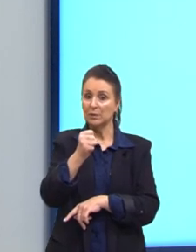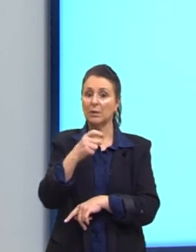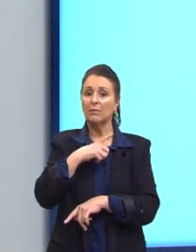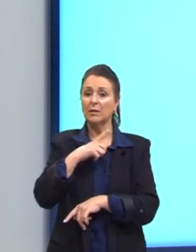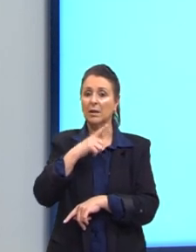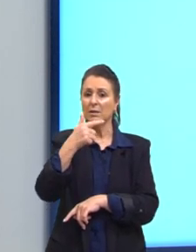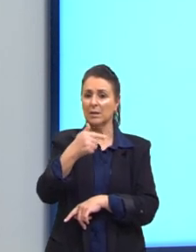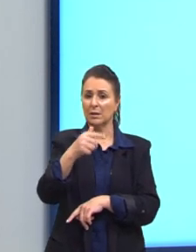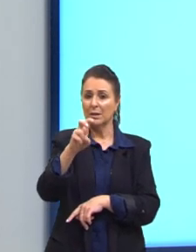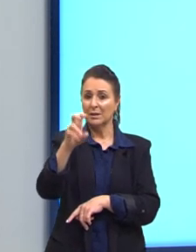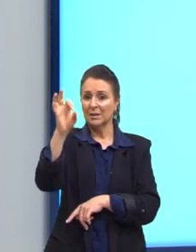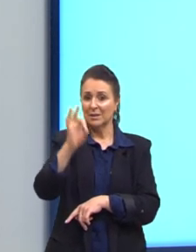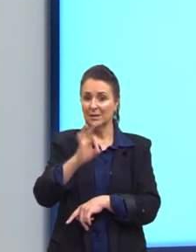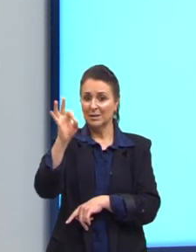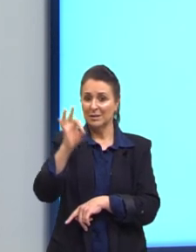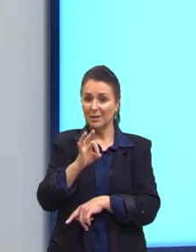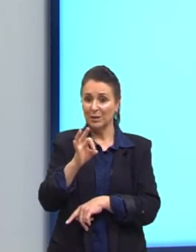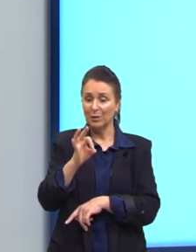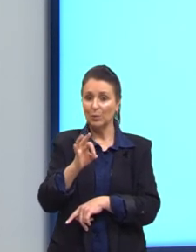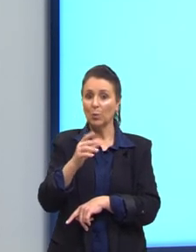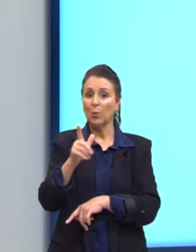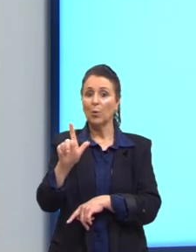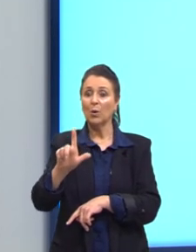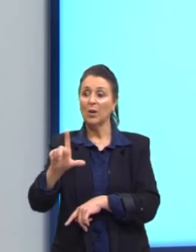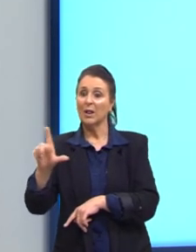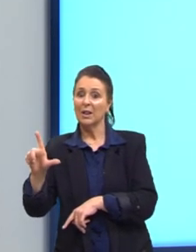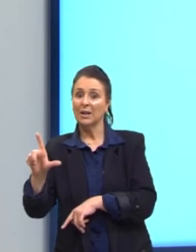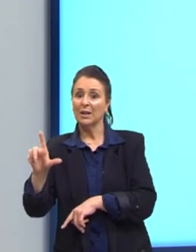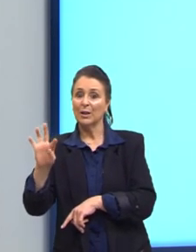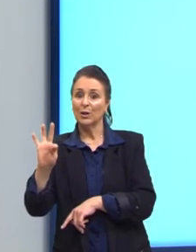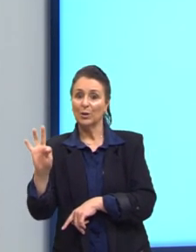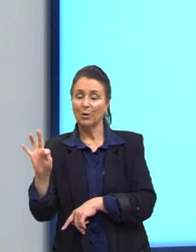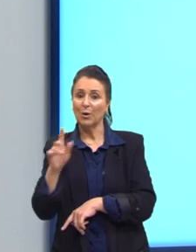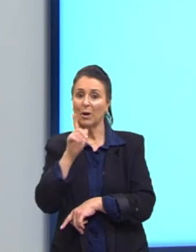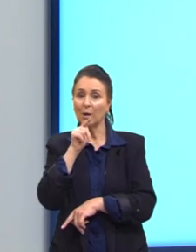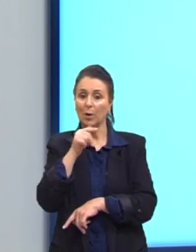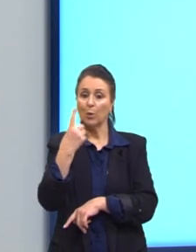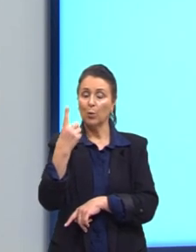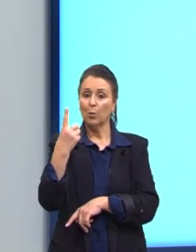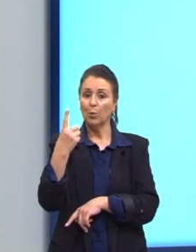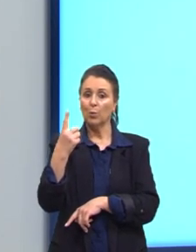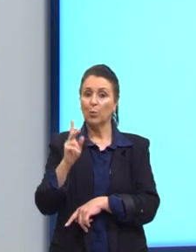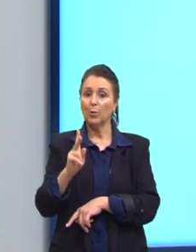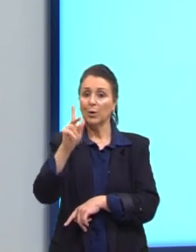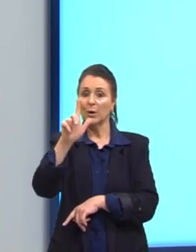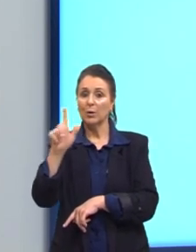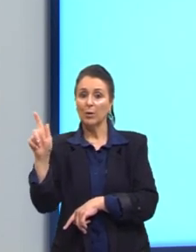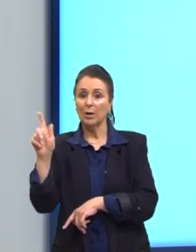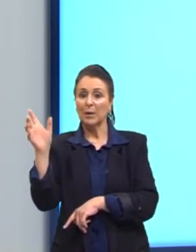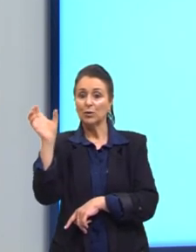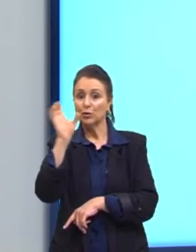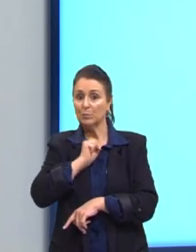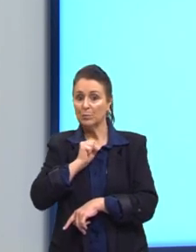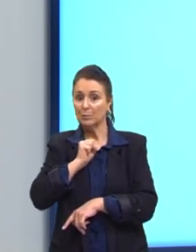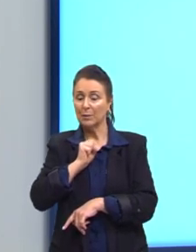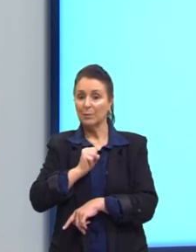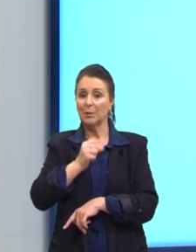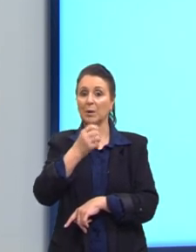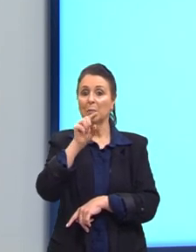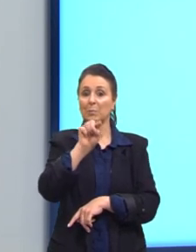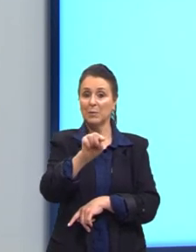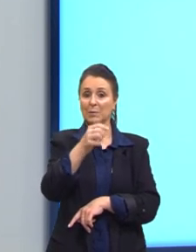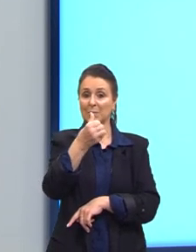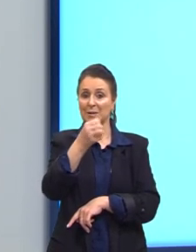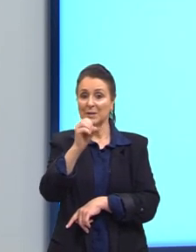75 litros de água para ser produzido. Um quilo de pão vai gastar 1.600 litros.